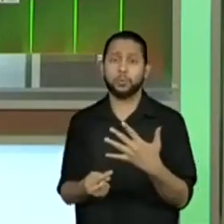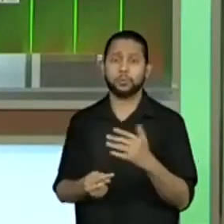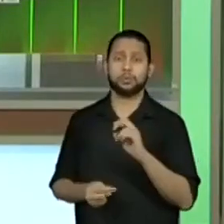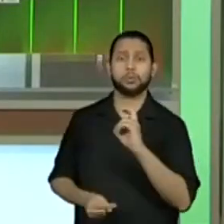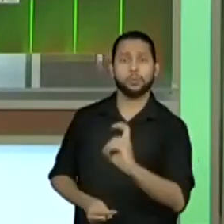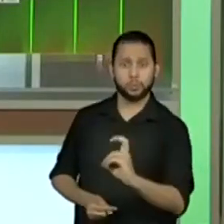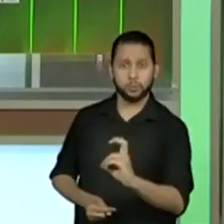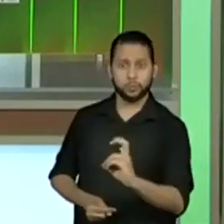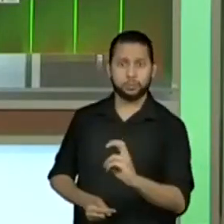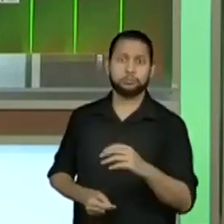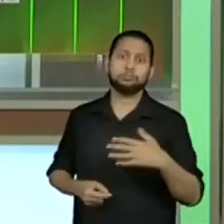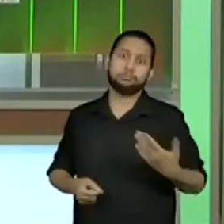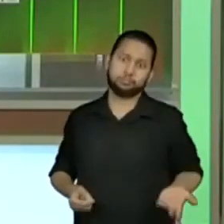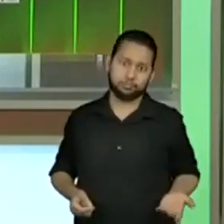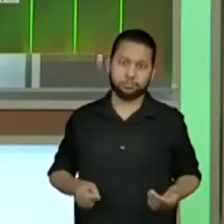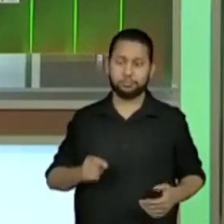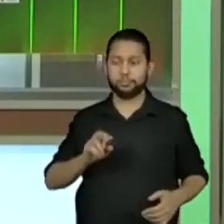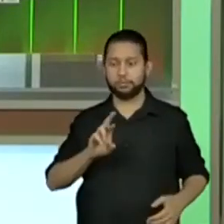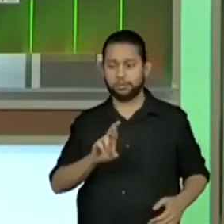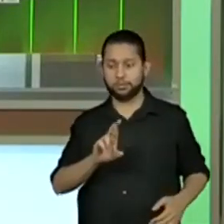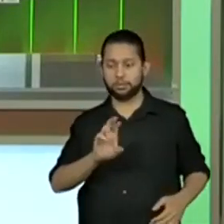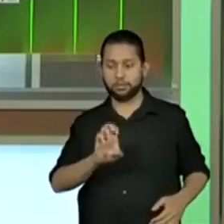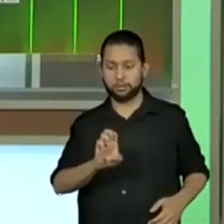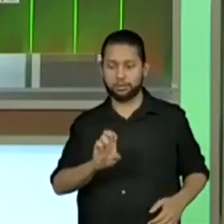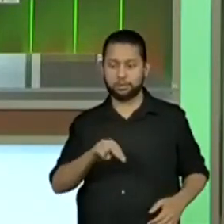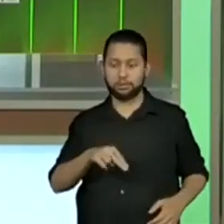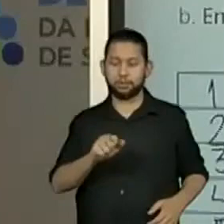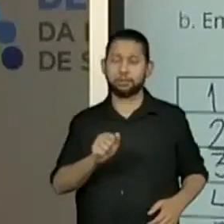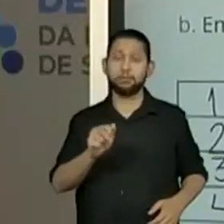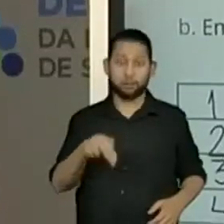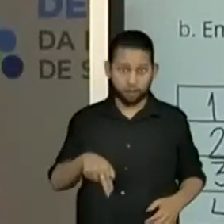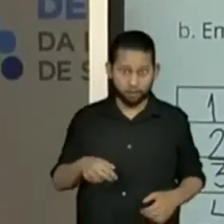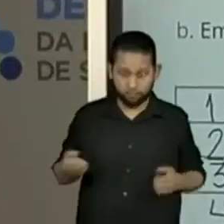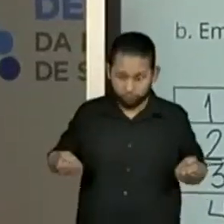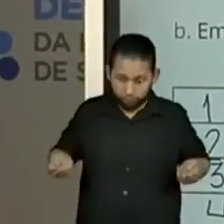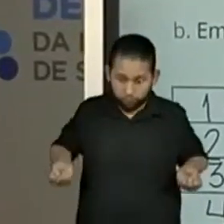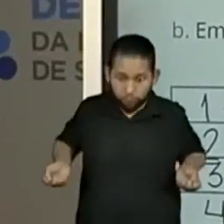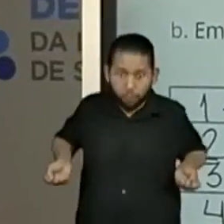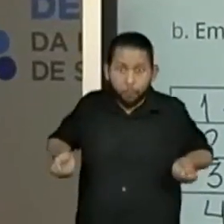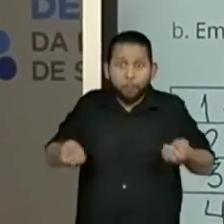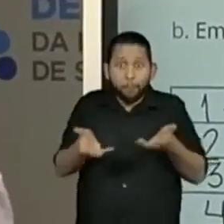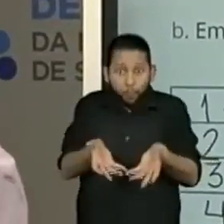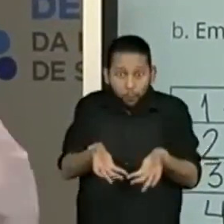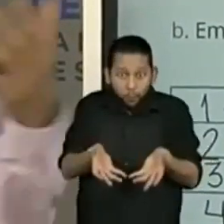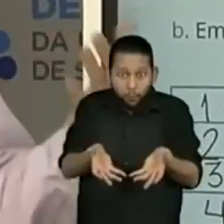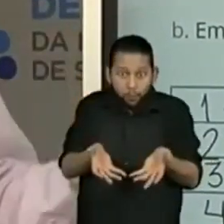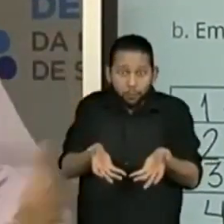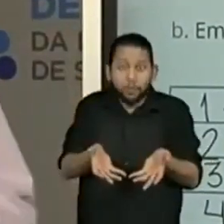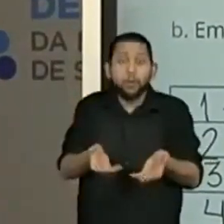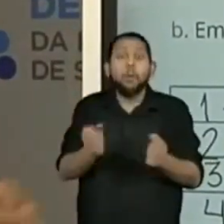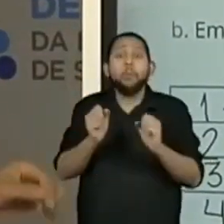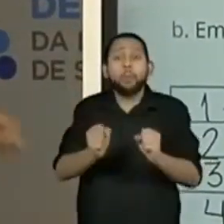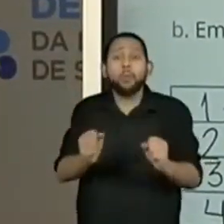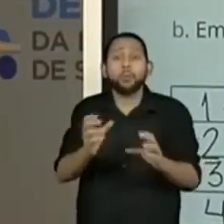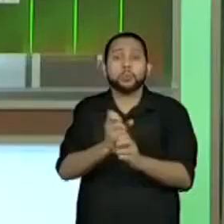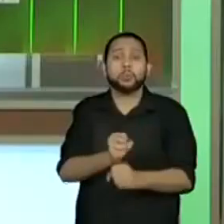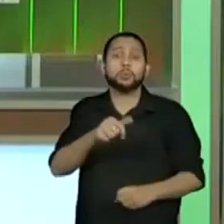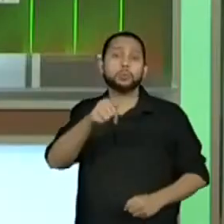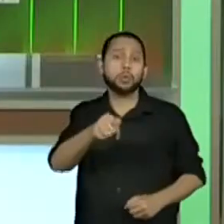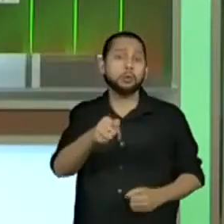E então, Alain ou Renan? A gente pode repensar aquela pergunta inicial que era